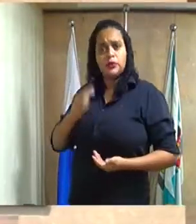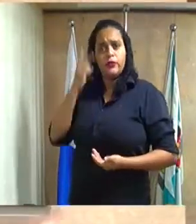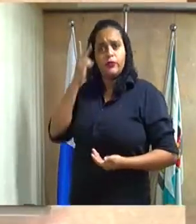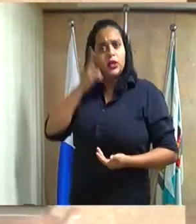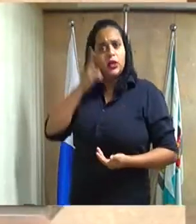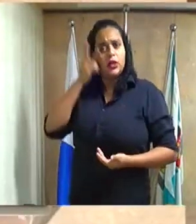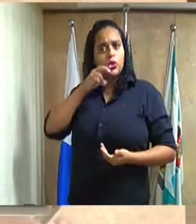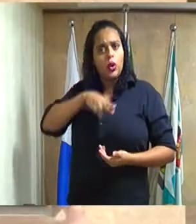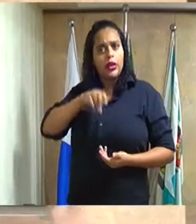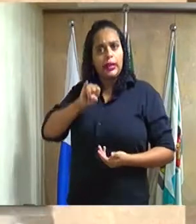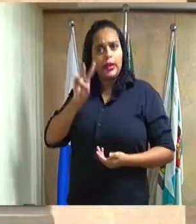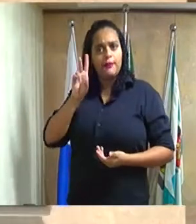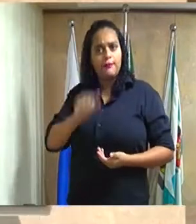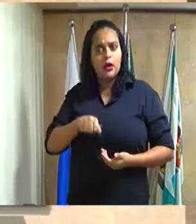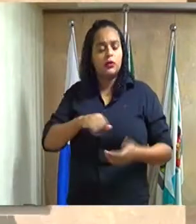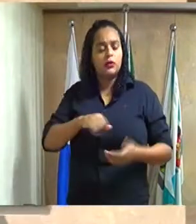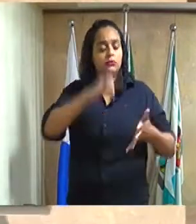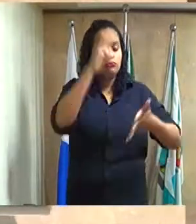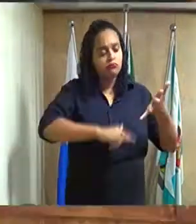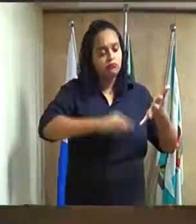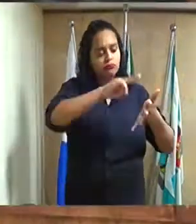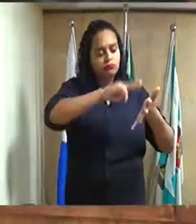que faça a leitura do expediente.